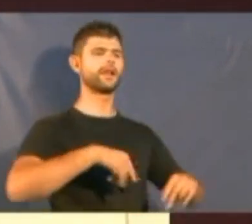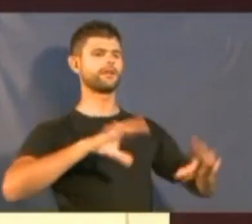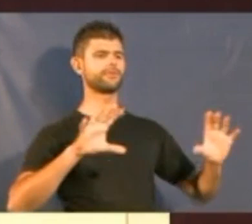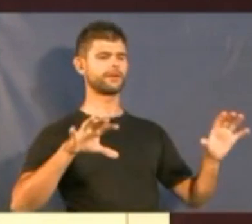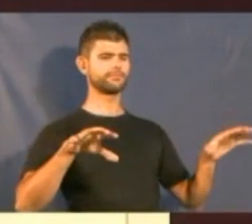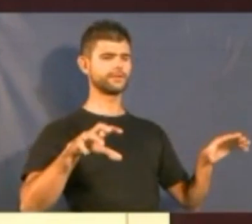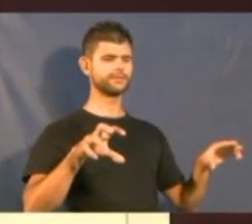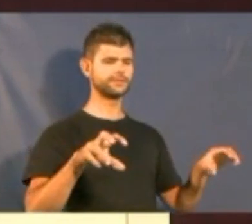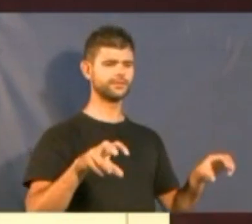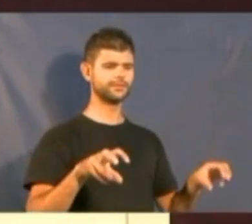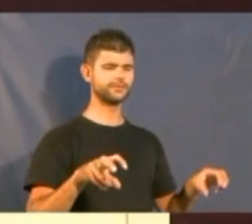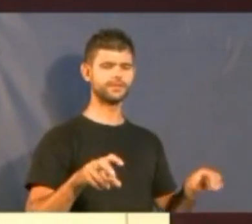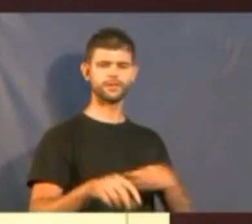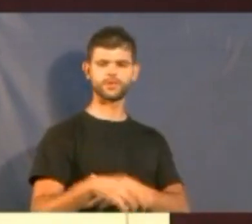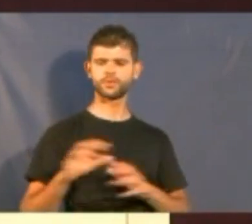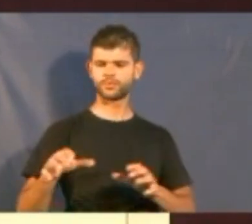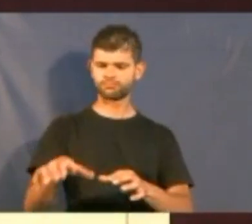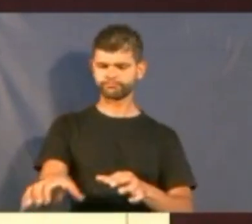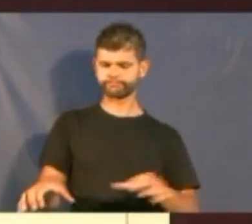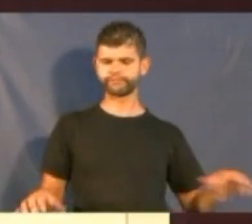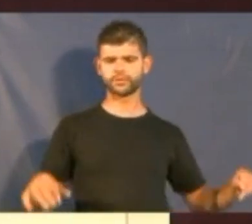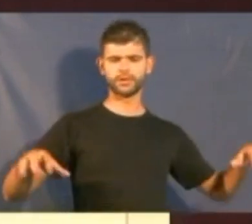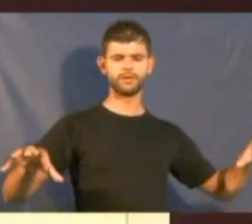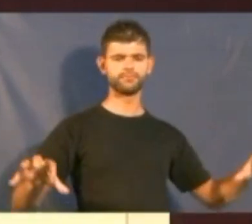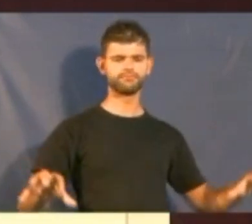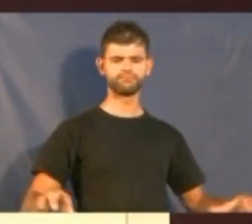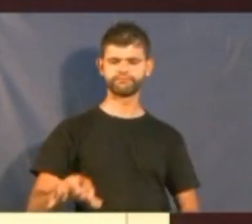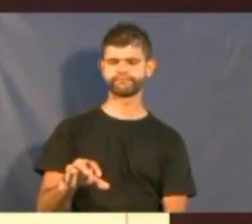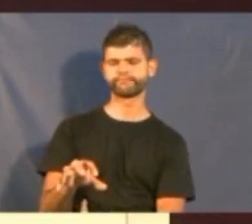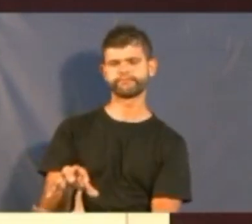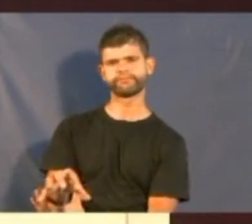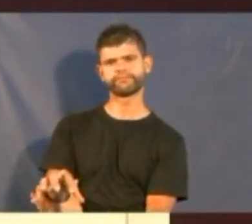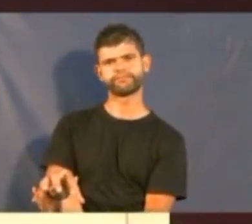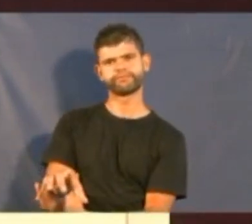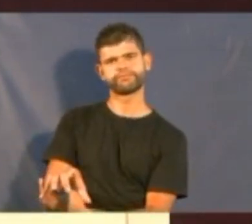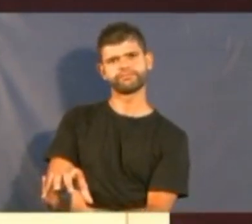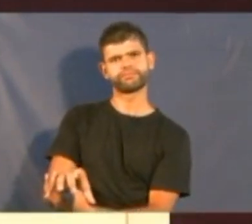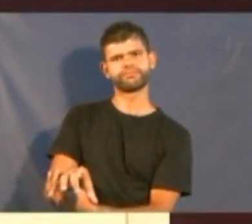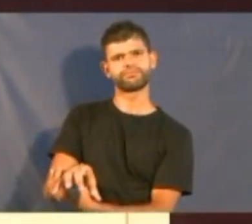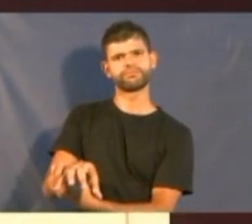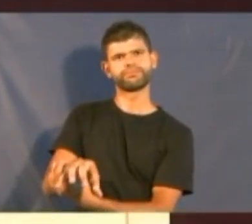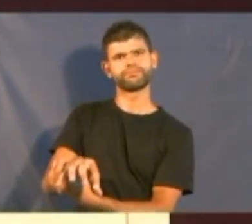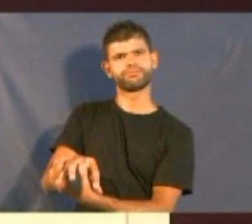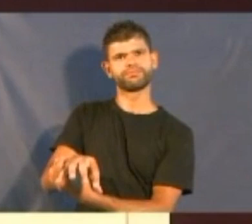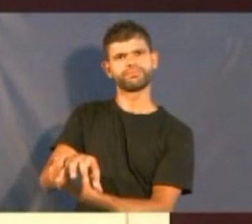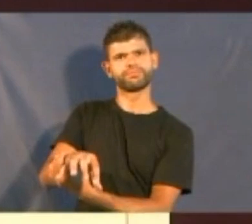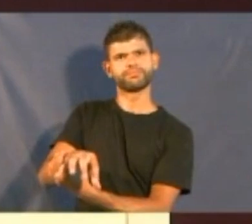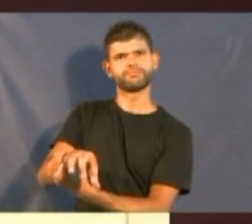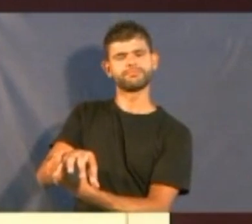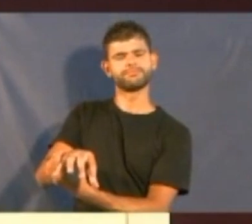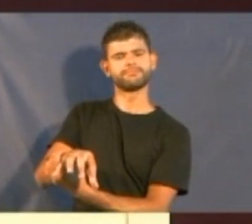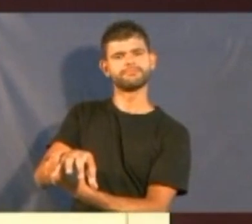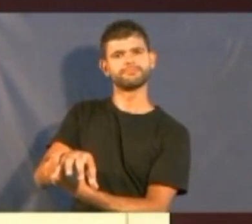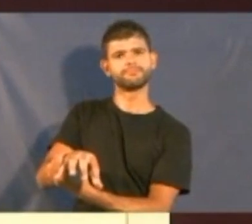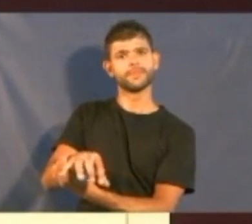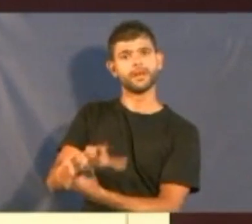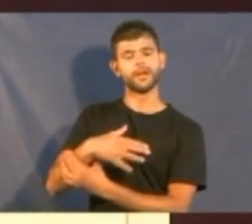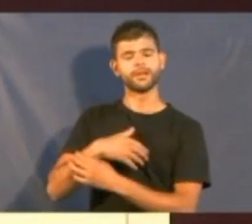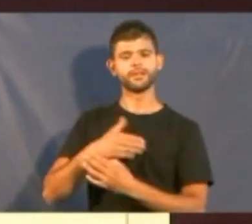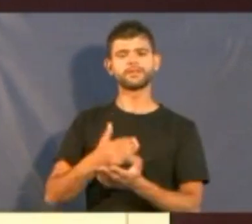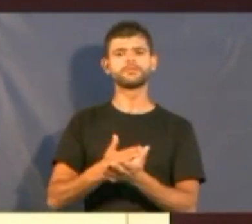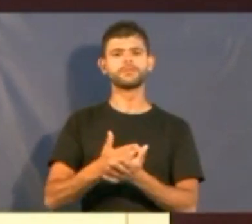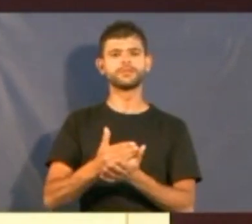envolveram. Cercaram os meus braços. E daí a pouco eu estava com o joelho quase embaixo do queixo.